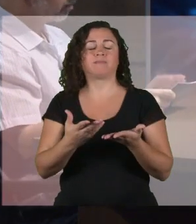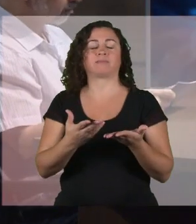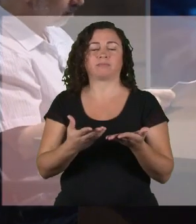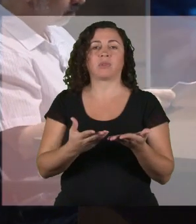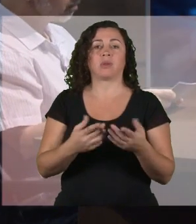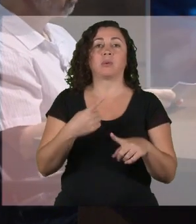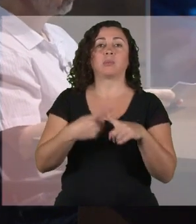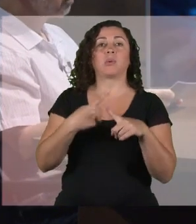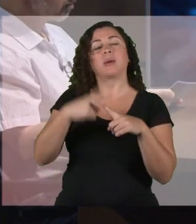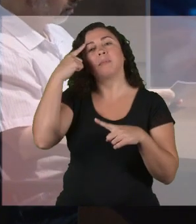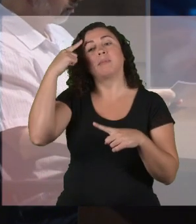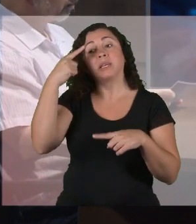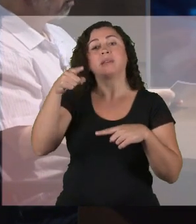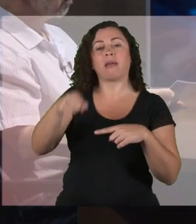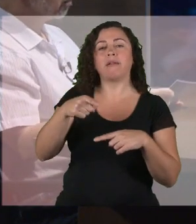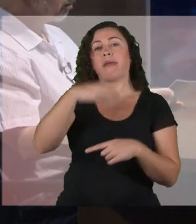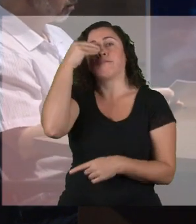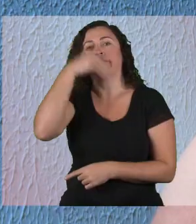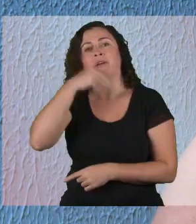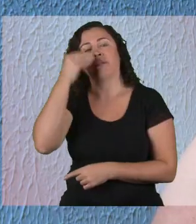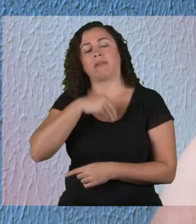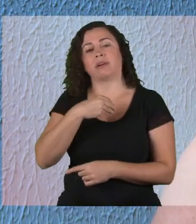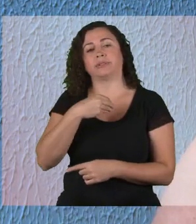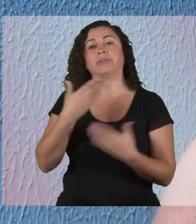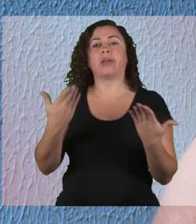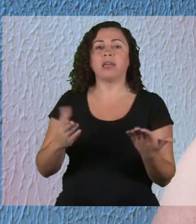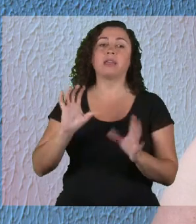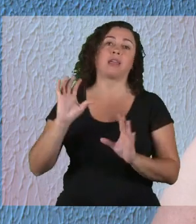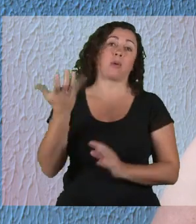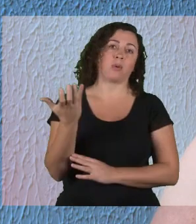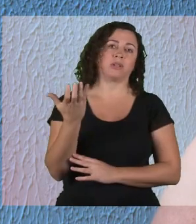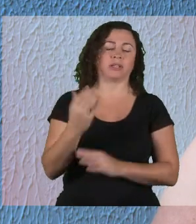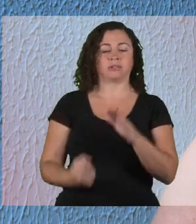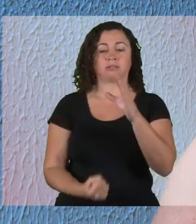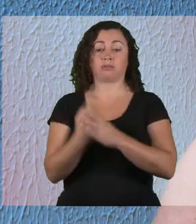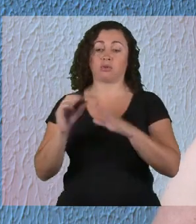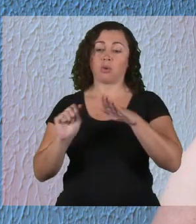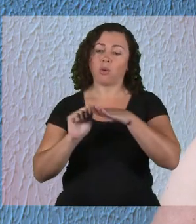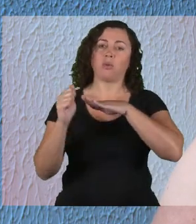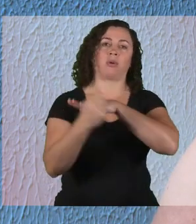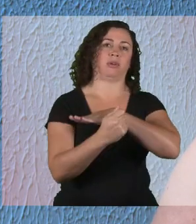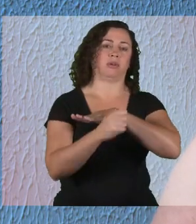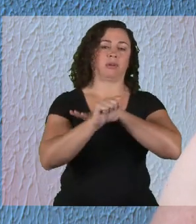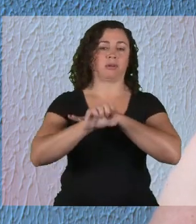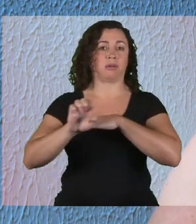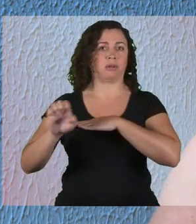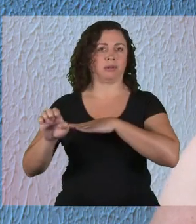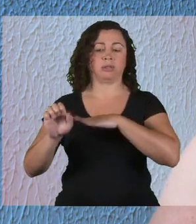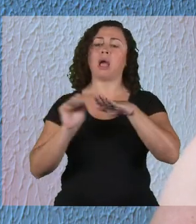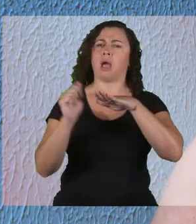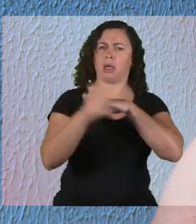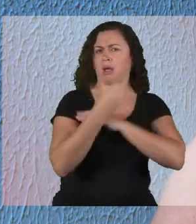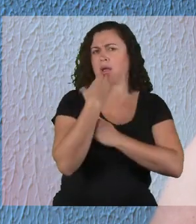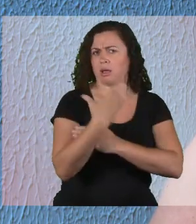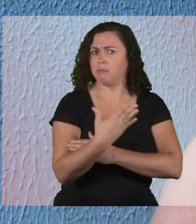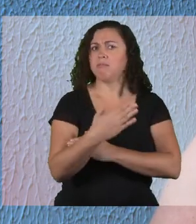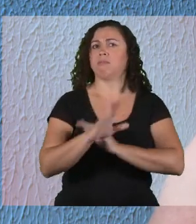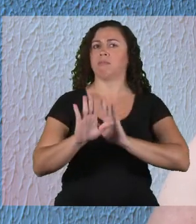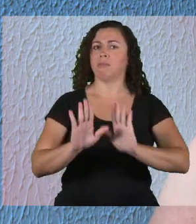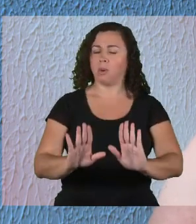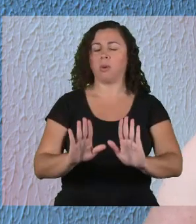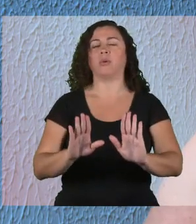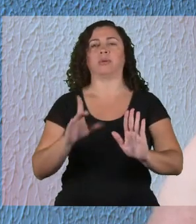vão... São considerados fracasso escolar e daí inventa-se o atendimento educacional especializado. Não que o atendimento educacional